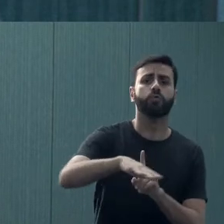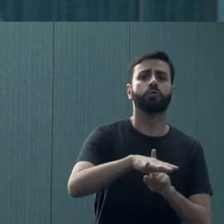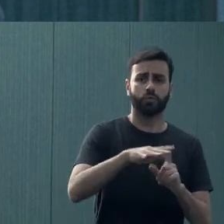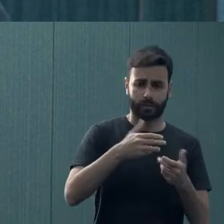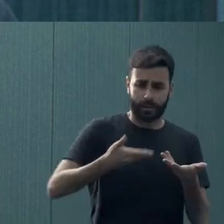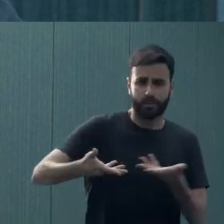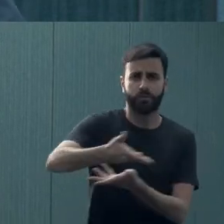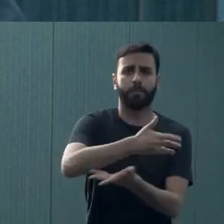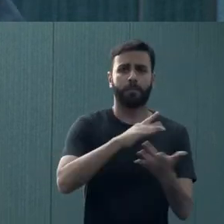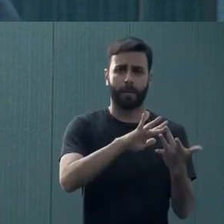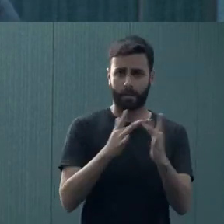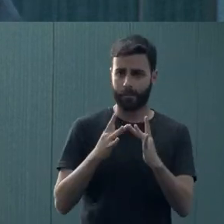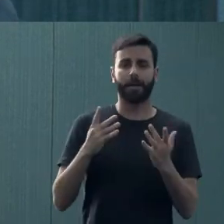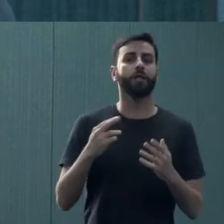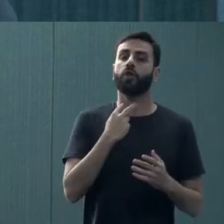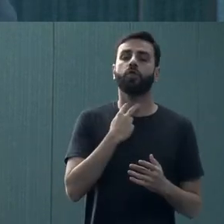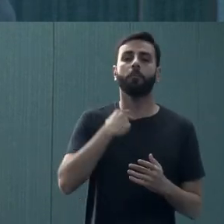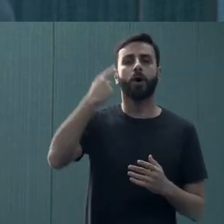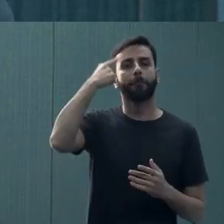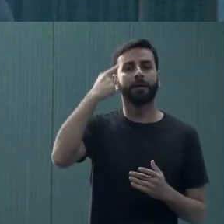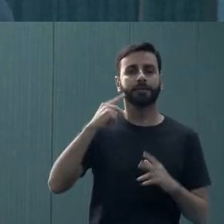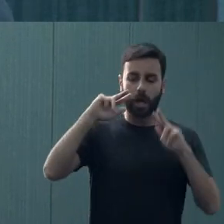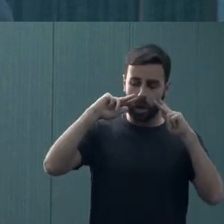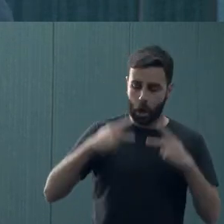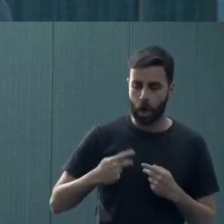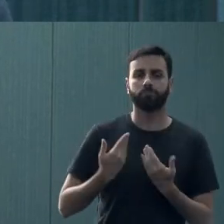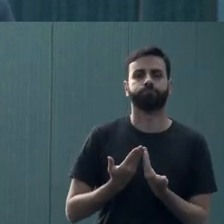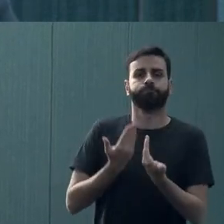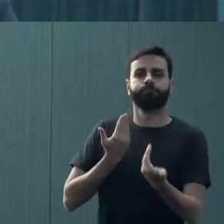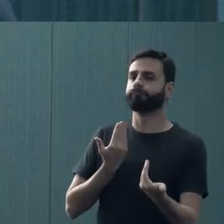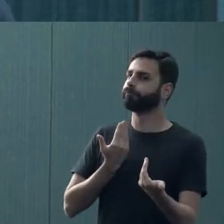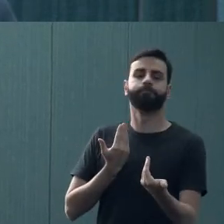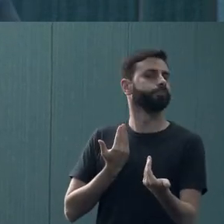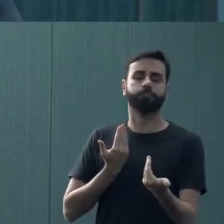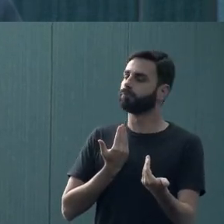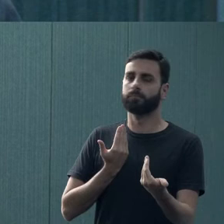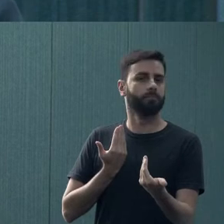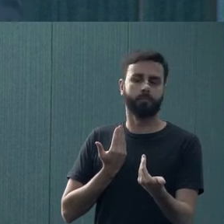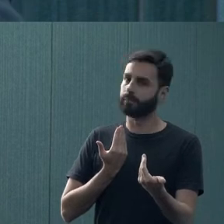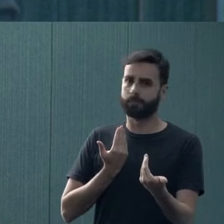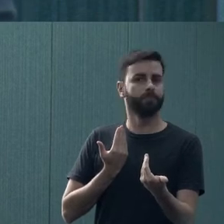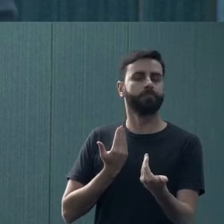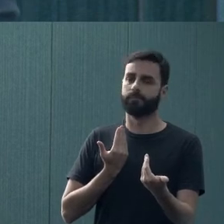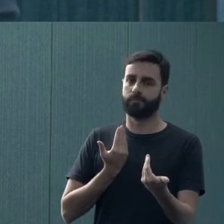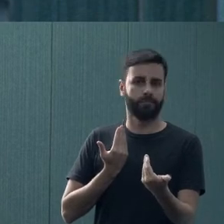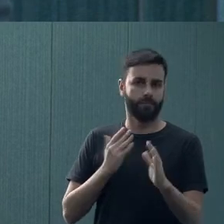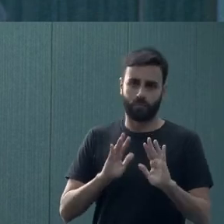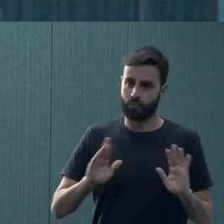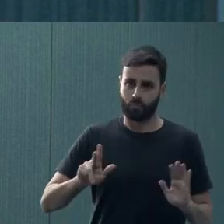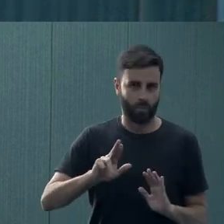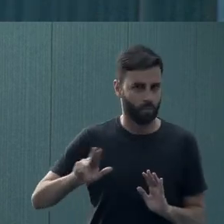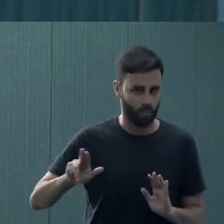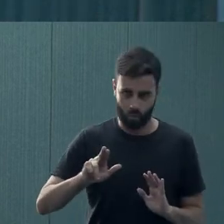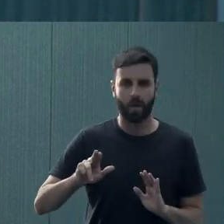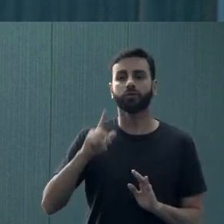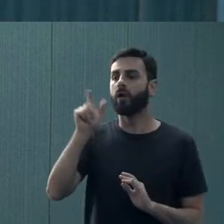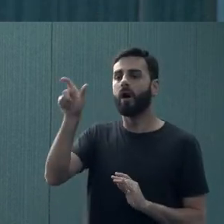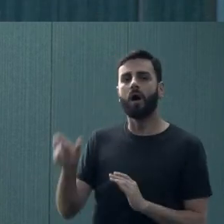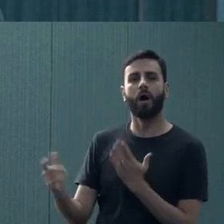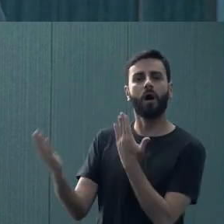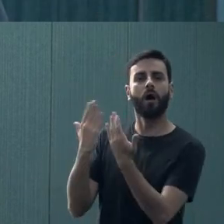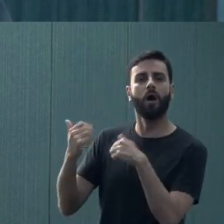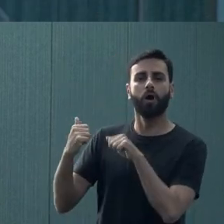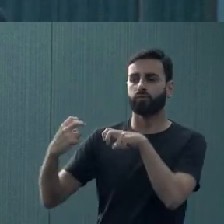cada momento. Então, a gente não pode pensar a saúde mental como ser atendida pelo psicólogo.